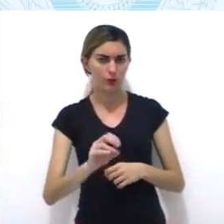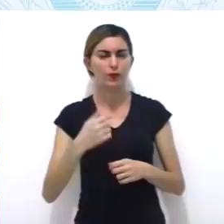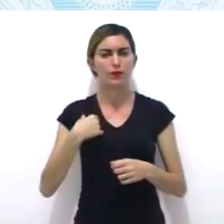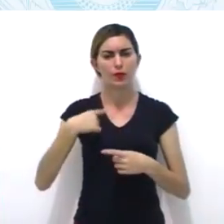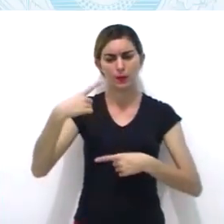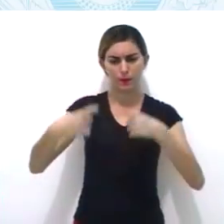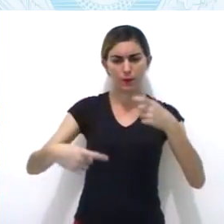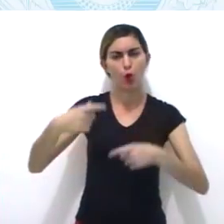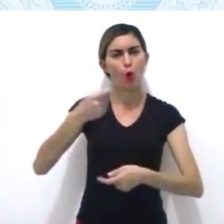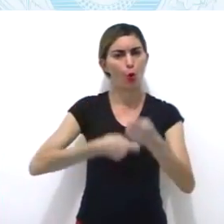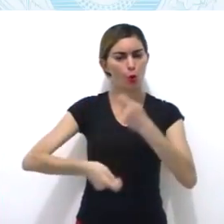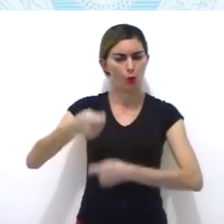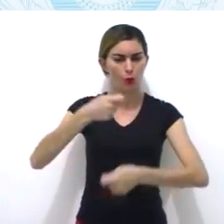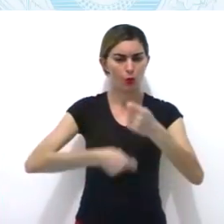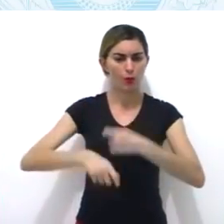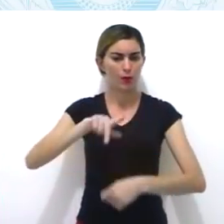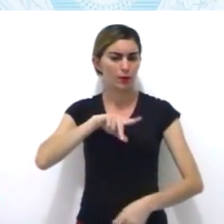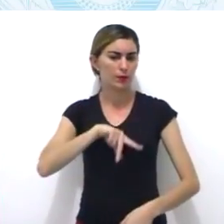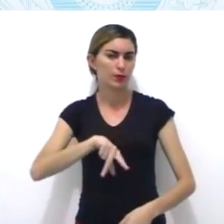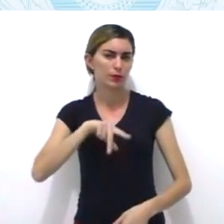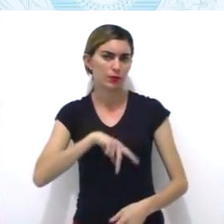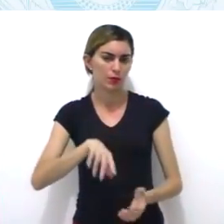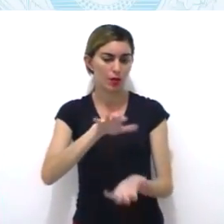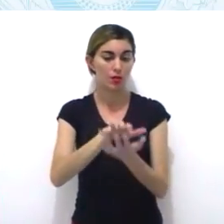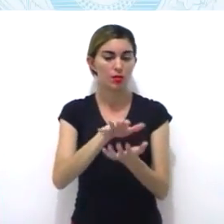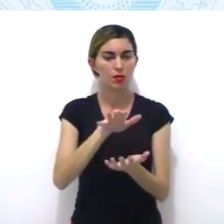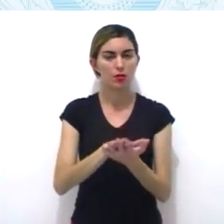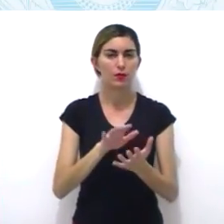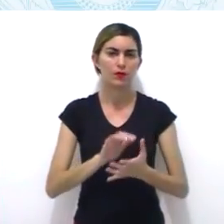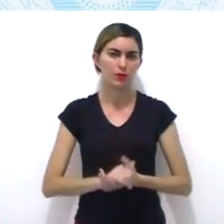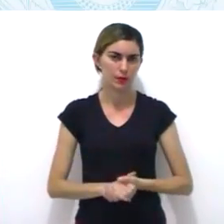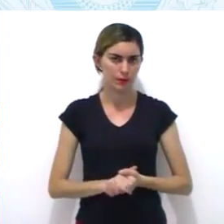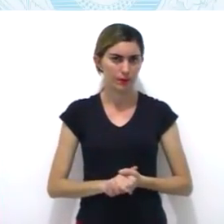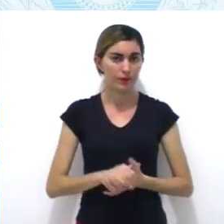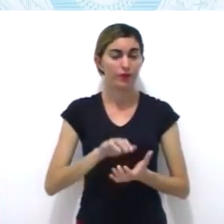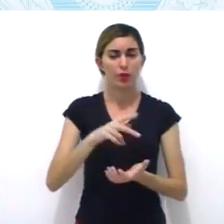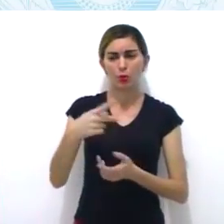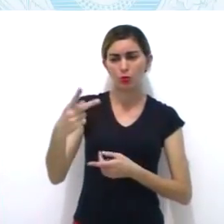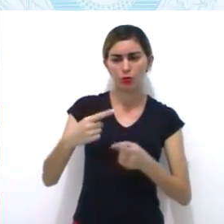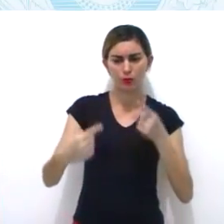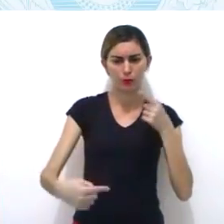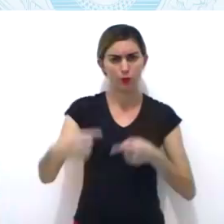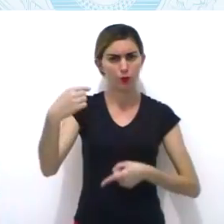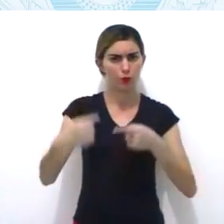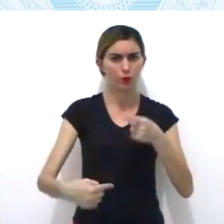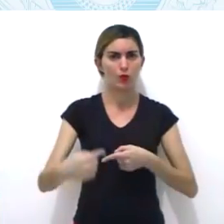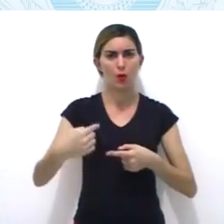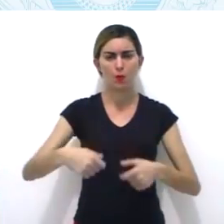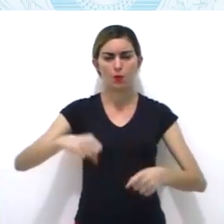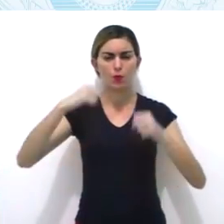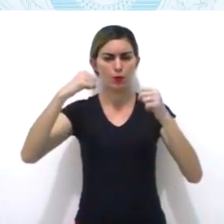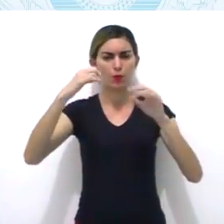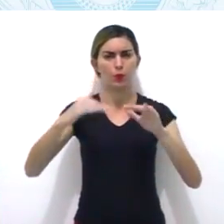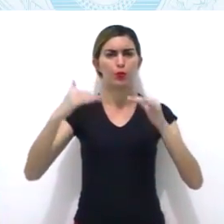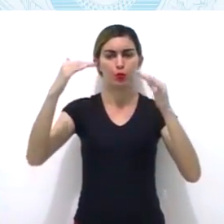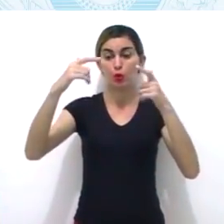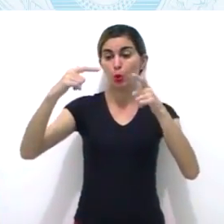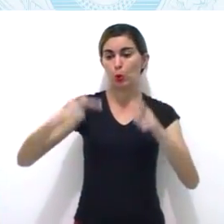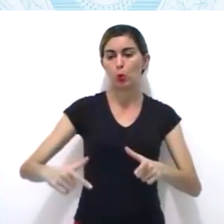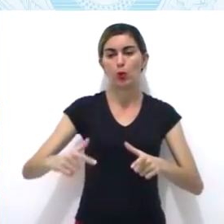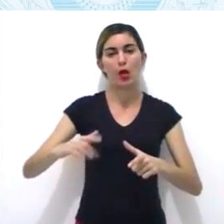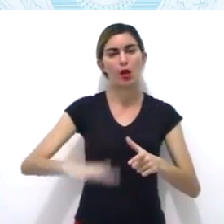local. A guerra recebeu esse nome devido à participação dos